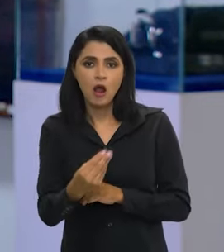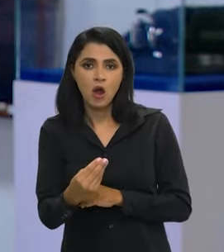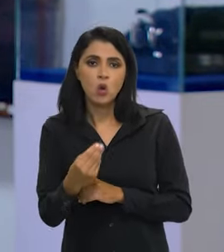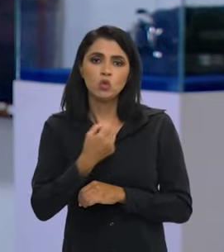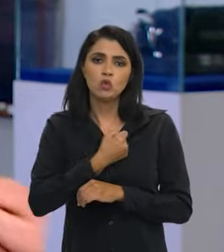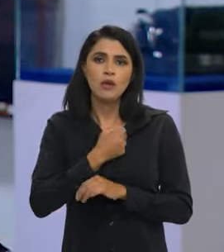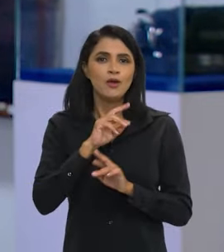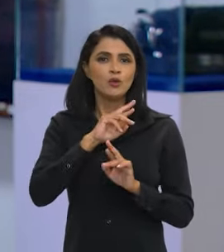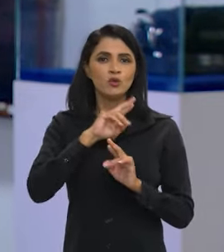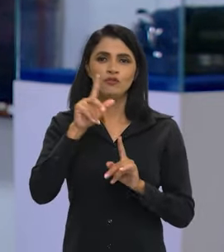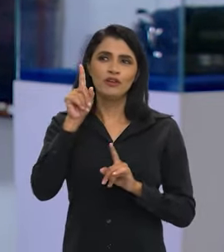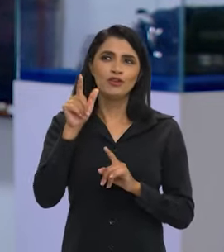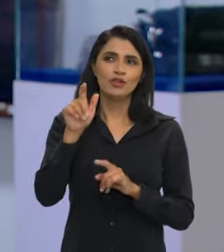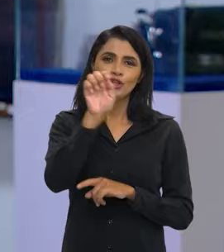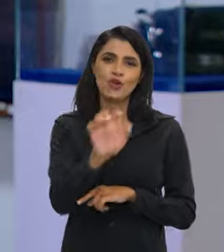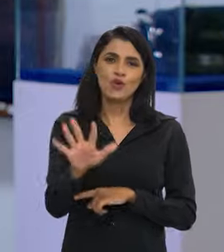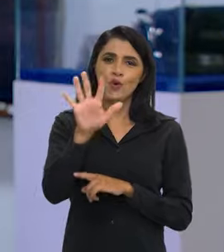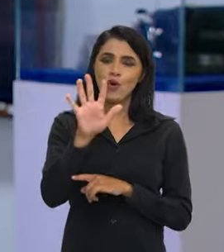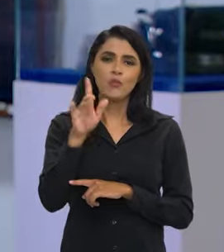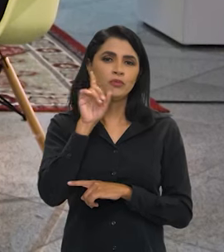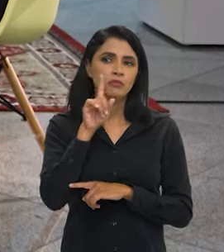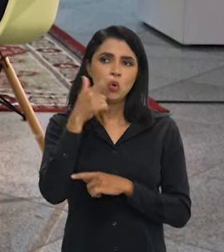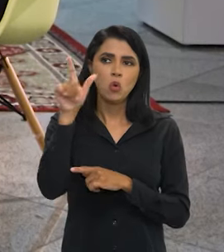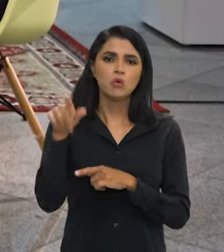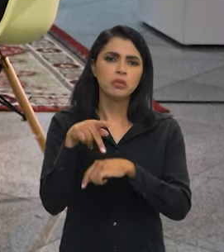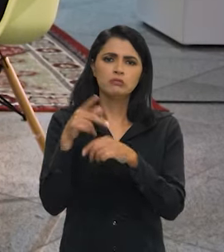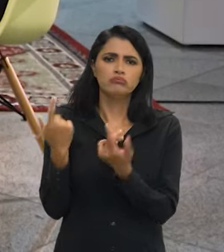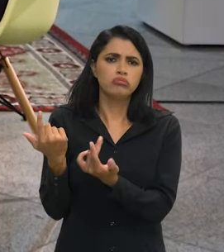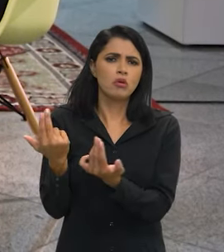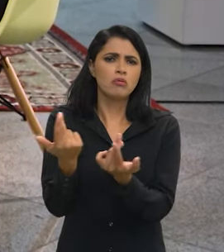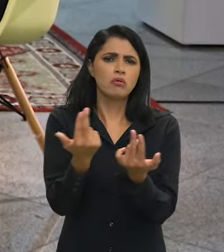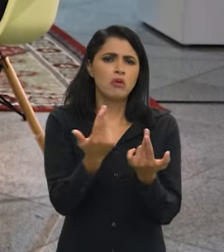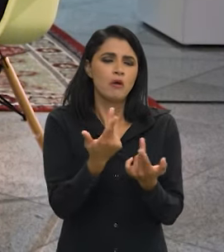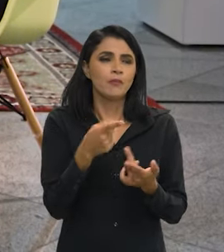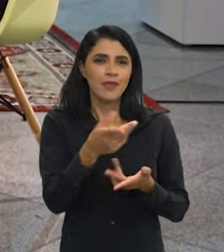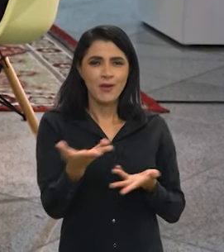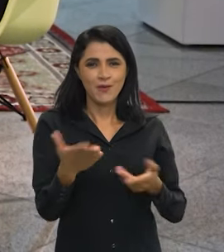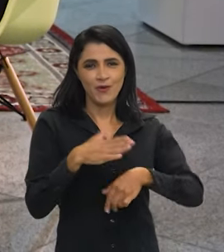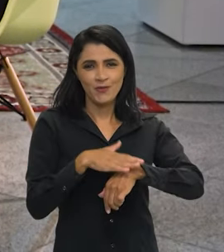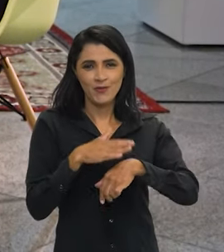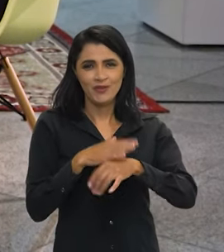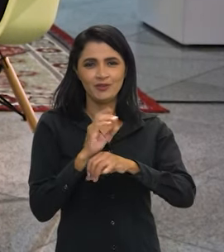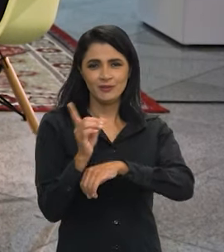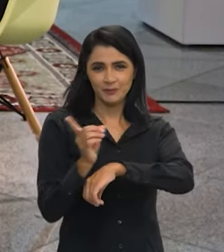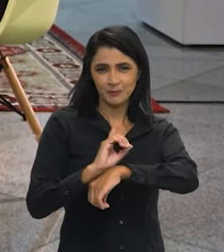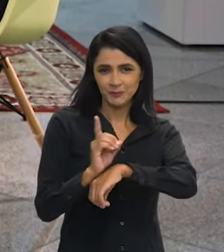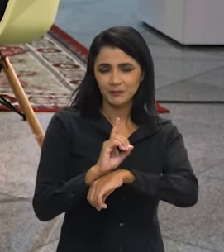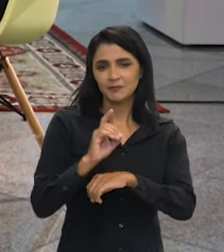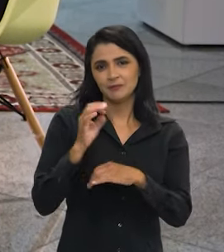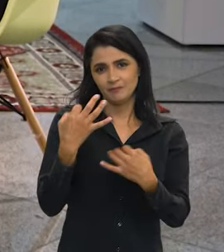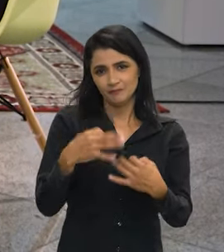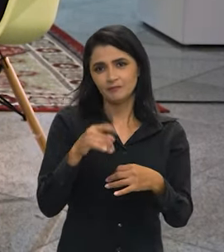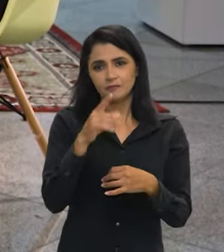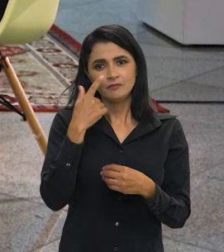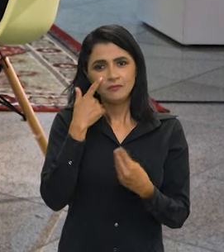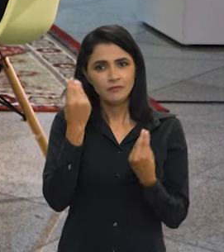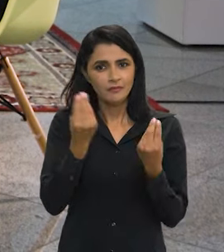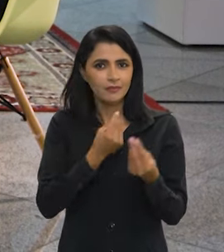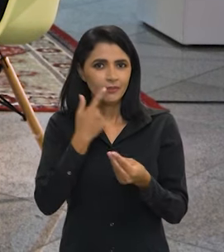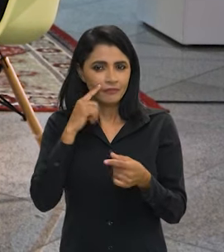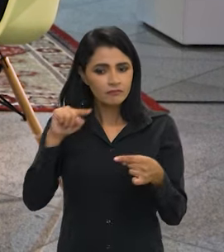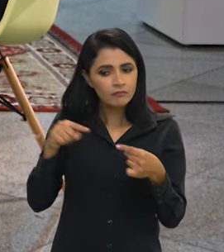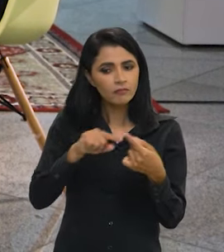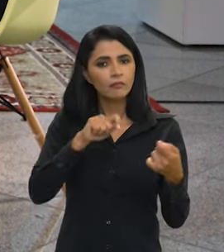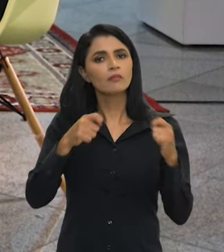ele não é diferente do que tem na Europa, do que tem nos Estados Unidos ou em qualquer país. A gente está na era digital agora, presidente? Exato, não A tinha que se